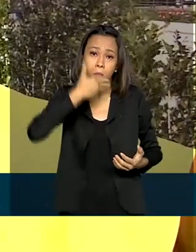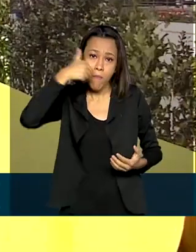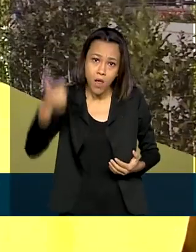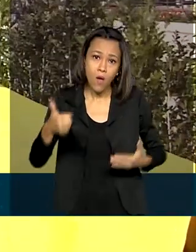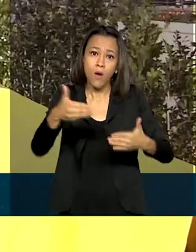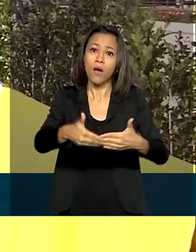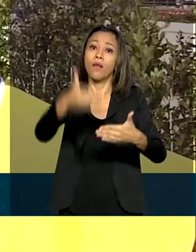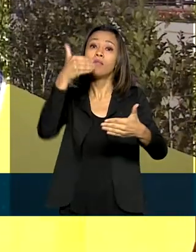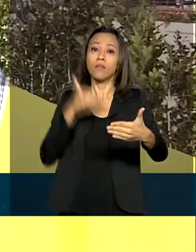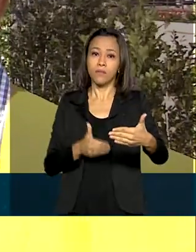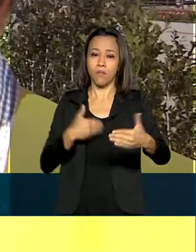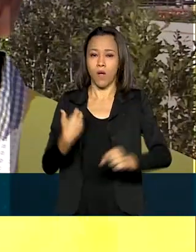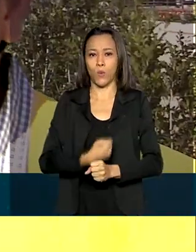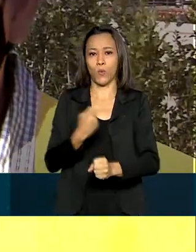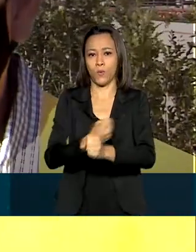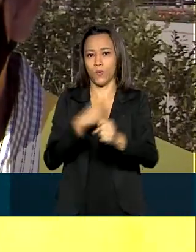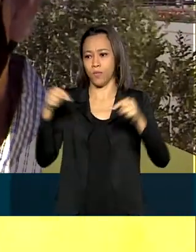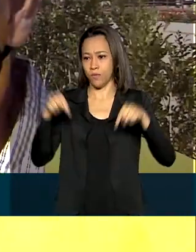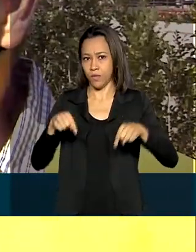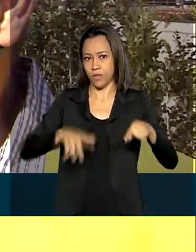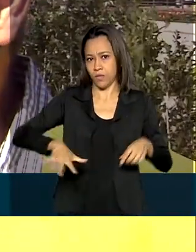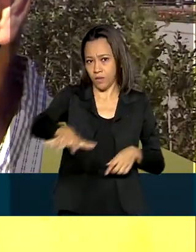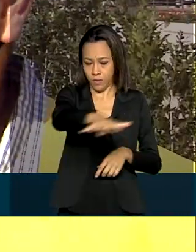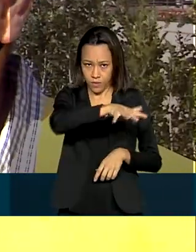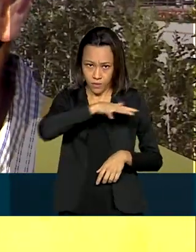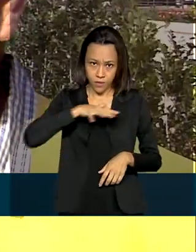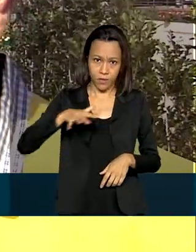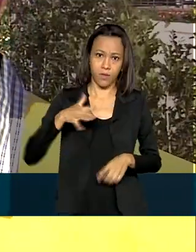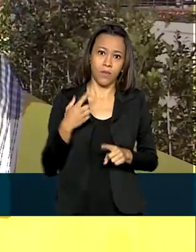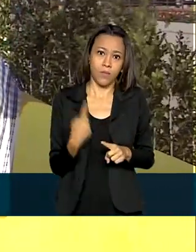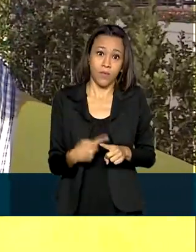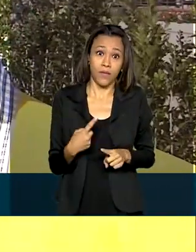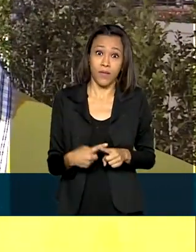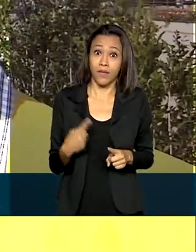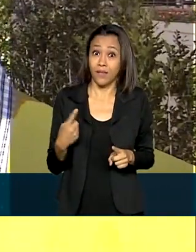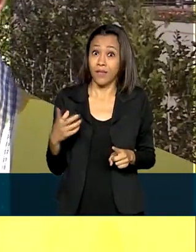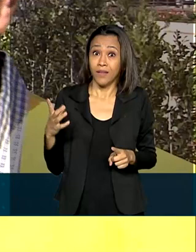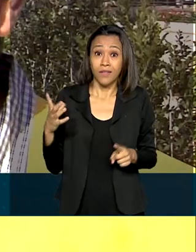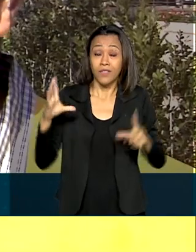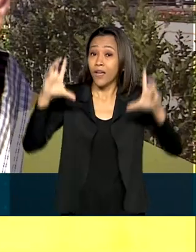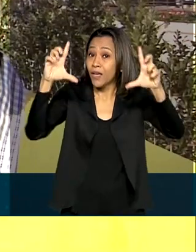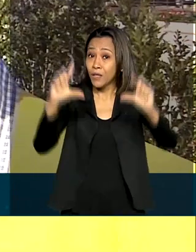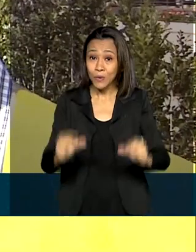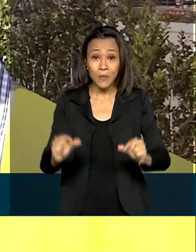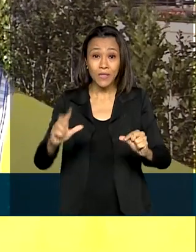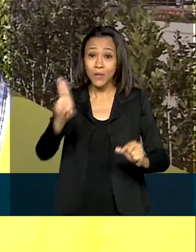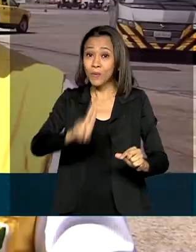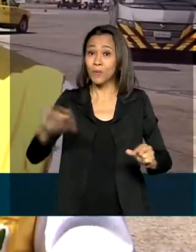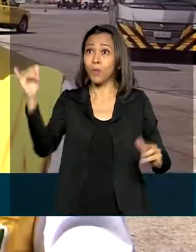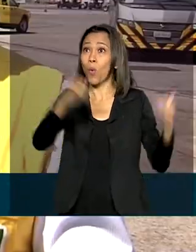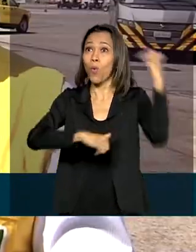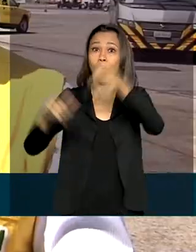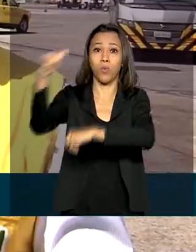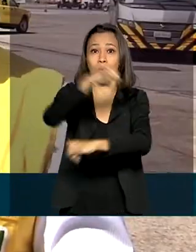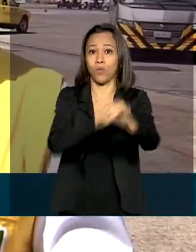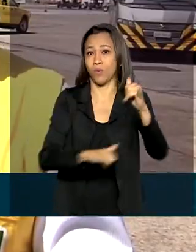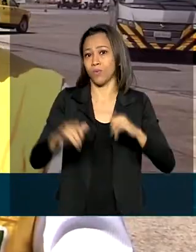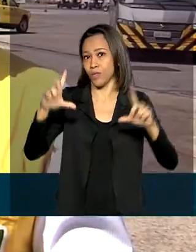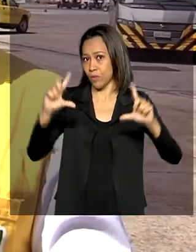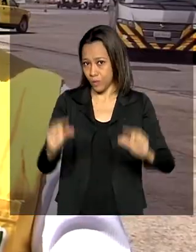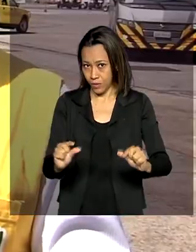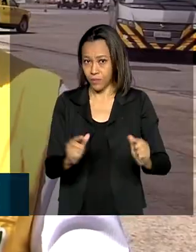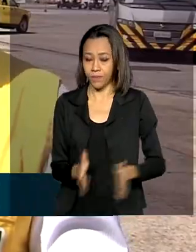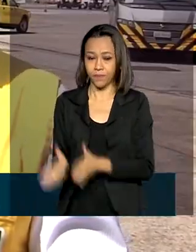a elaboração disso, haja vista que a demanda havia caído mais de 95%. Essa obra